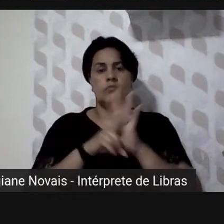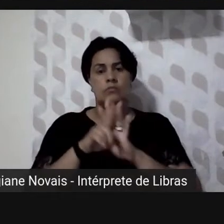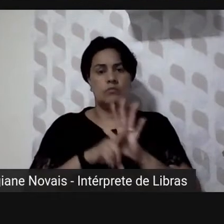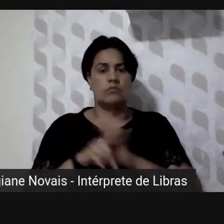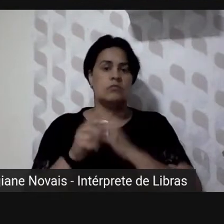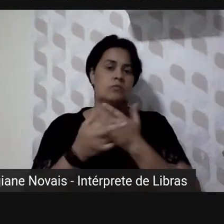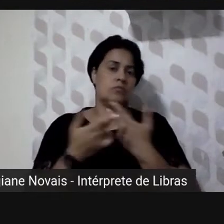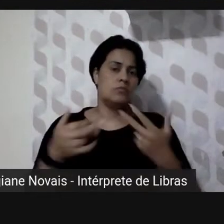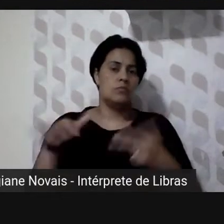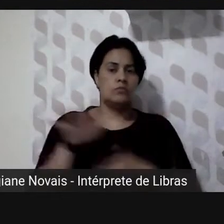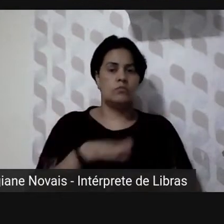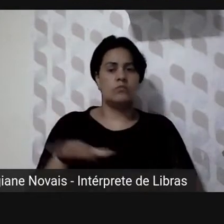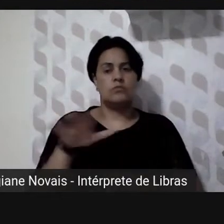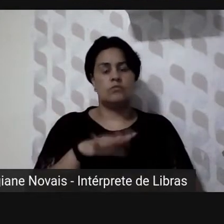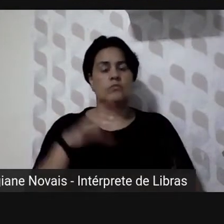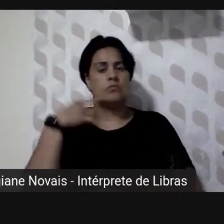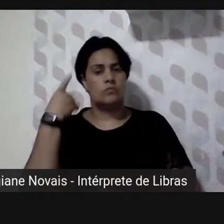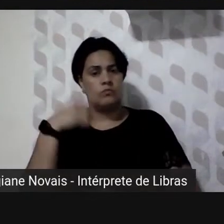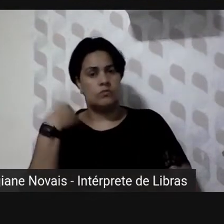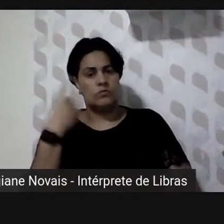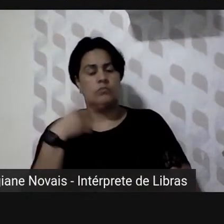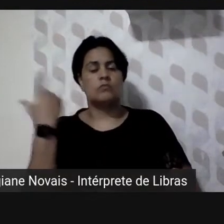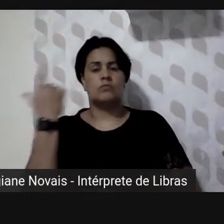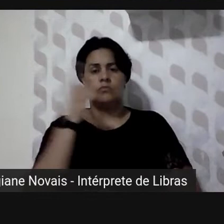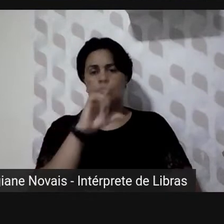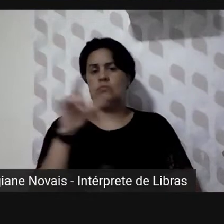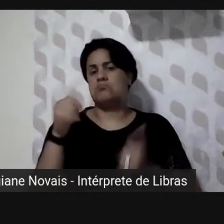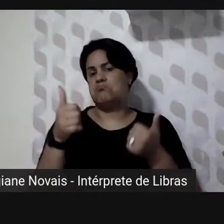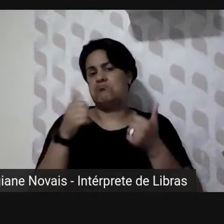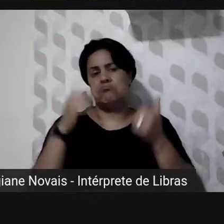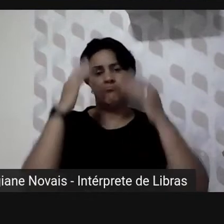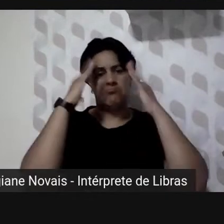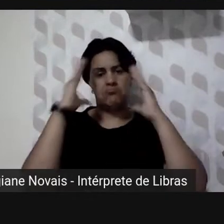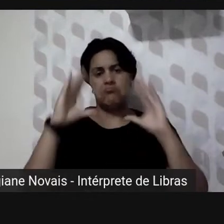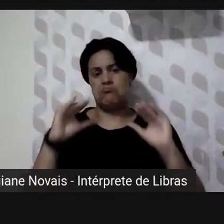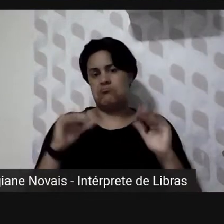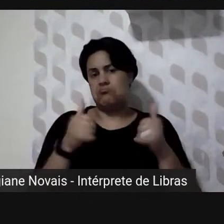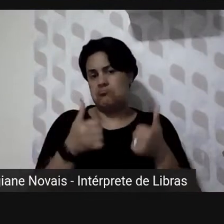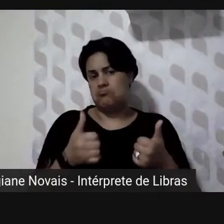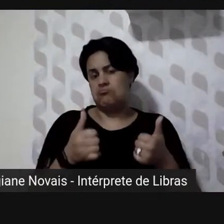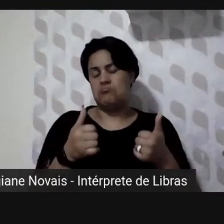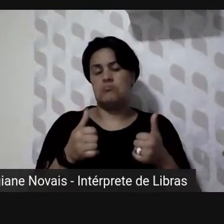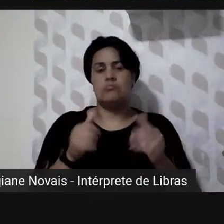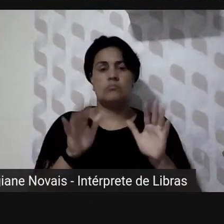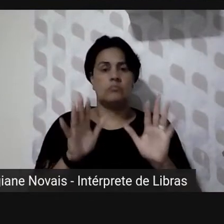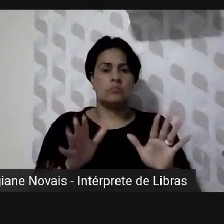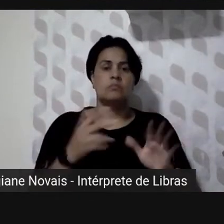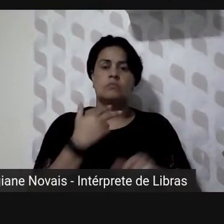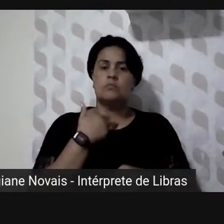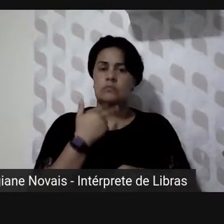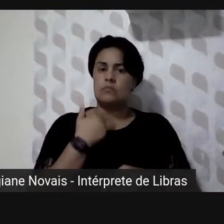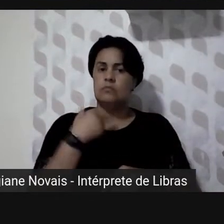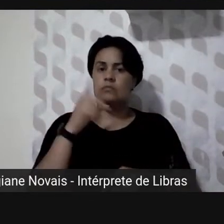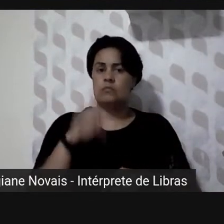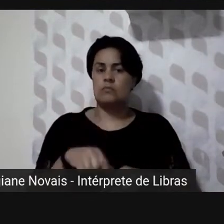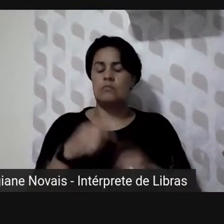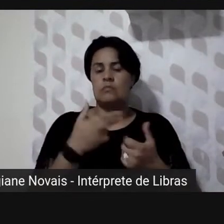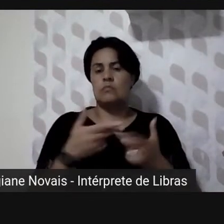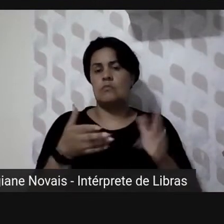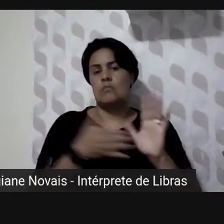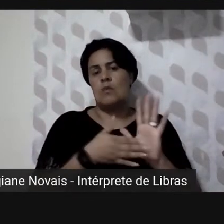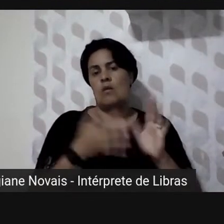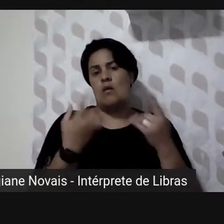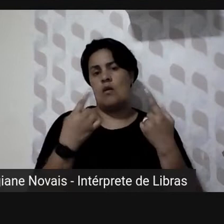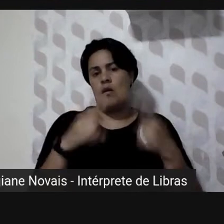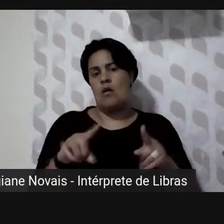estabelece isso com muita tranquilidade com muita serenidade o que não pode ser objeto de proposição sei lá